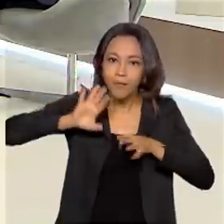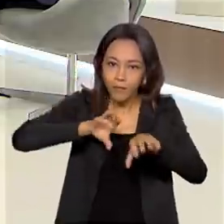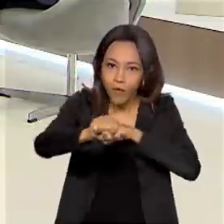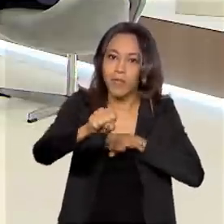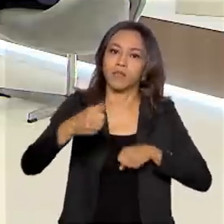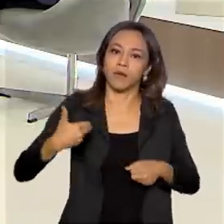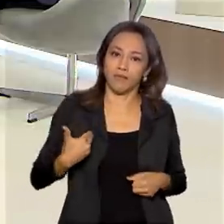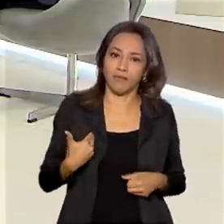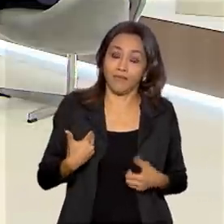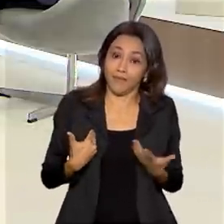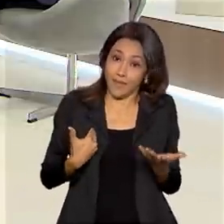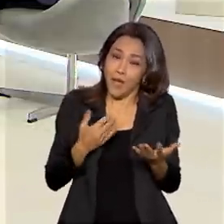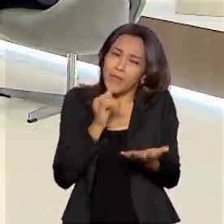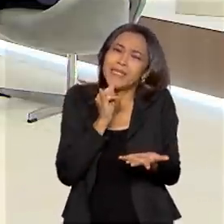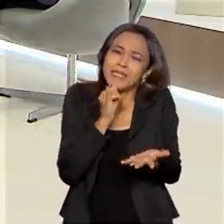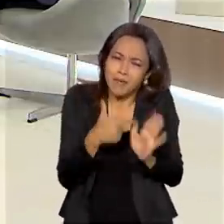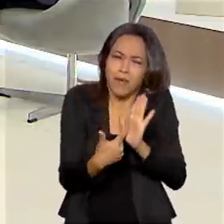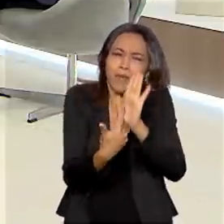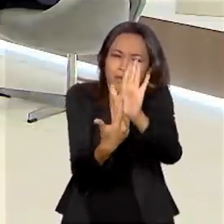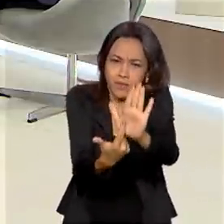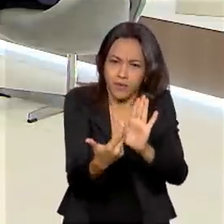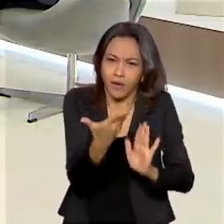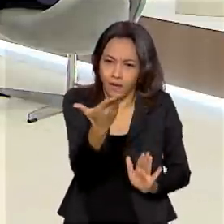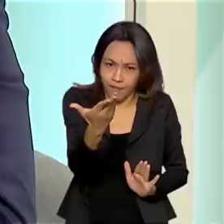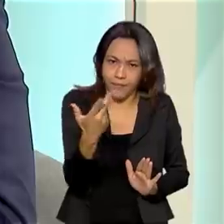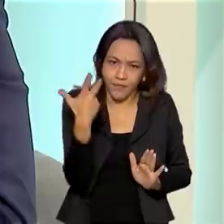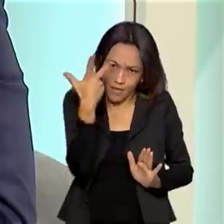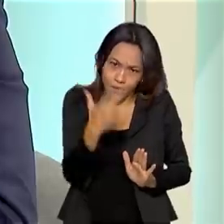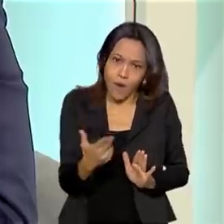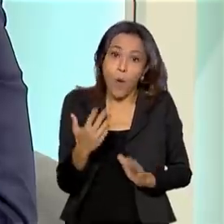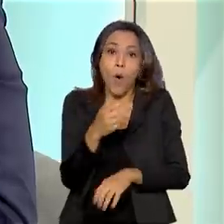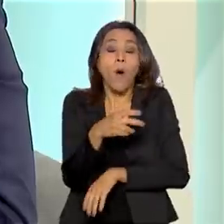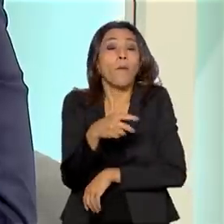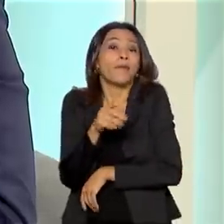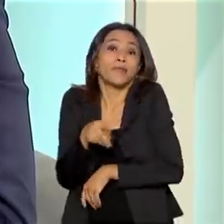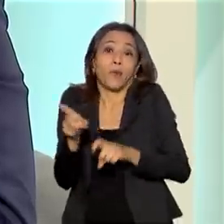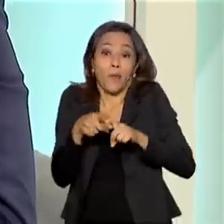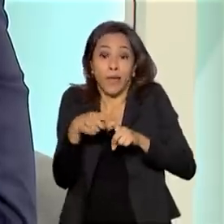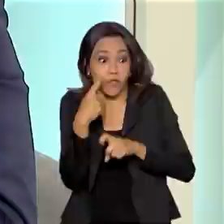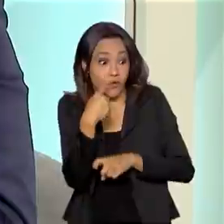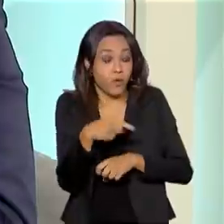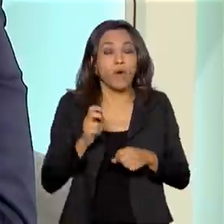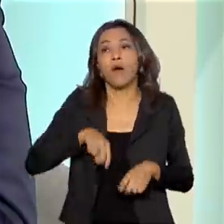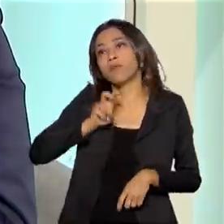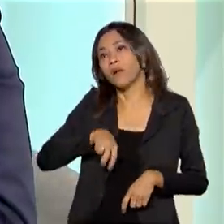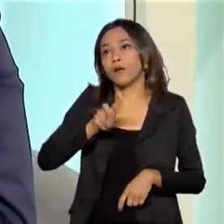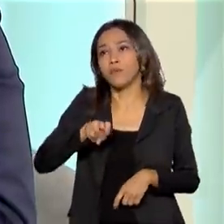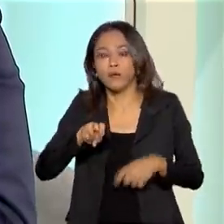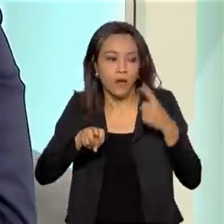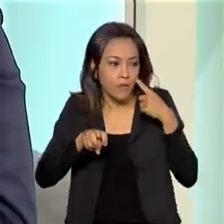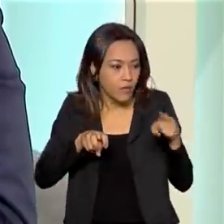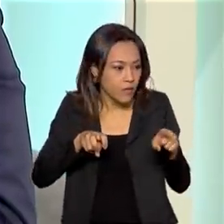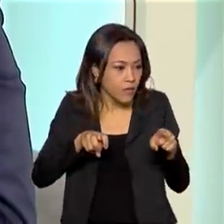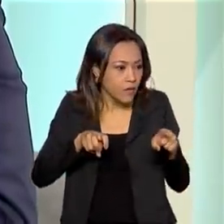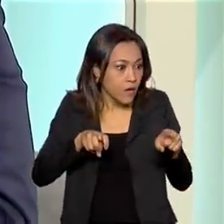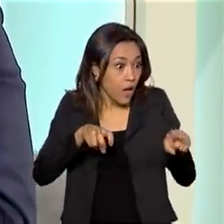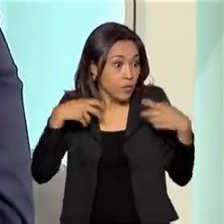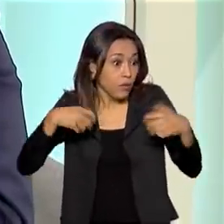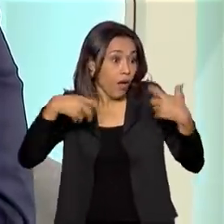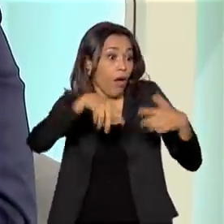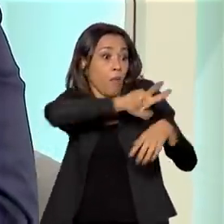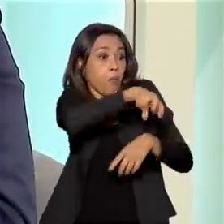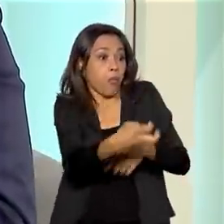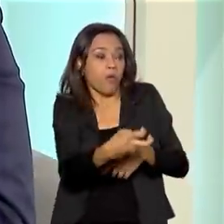um exemplo bobo, assim, não apenas para ilustrar um raciocínio. Um médico está caminhando na rua, vê uma pessoa precisando de socorro. Ele pode ser cobrado por